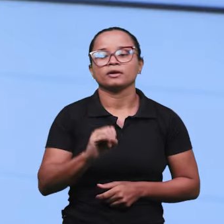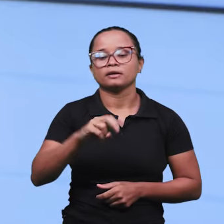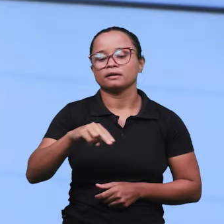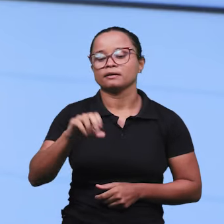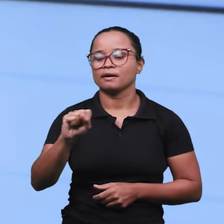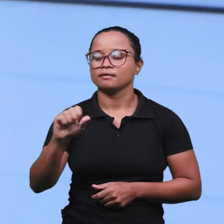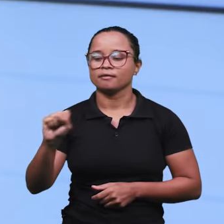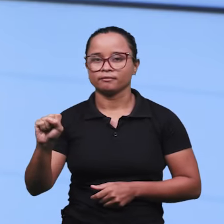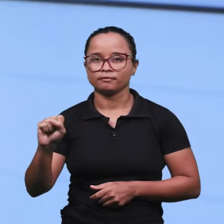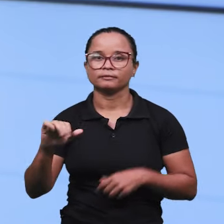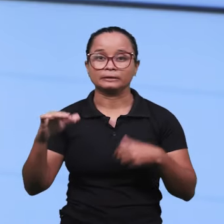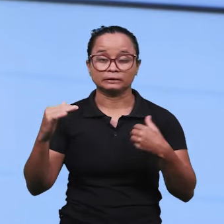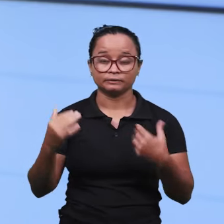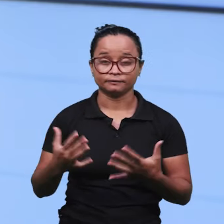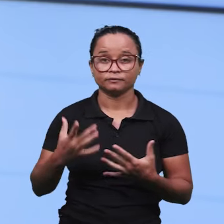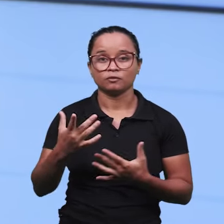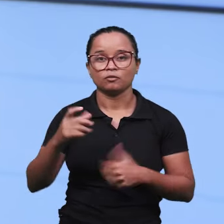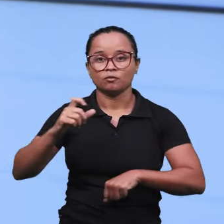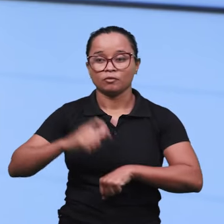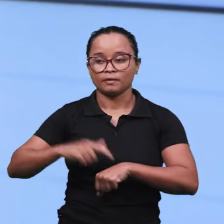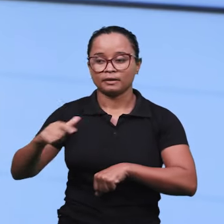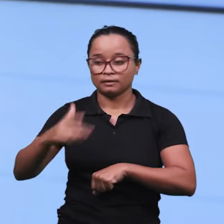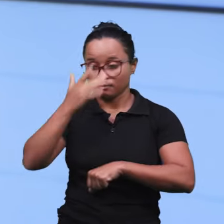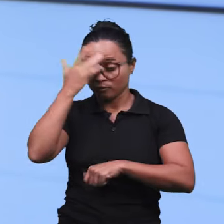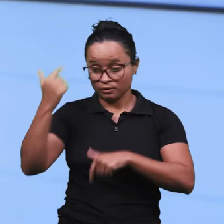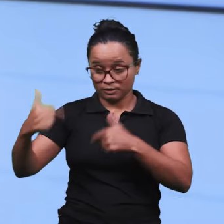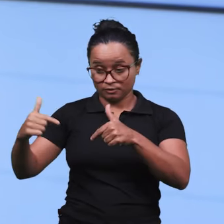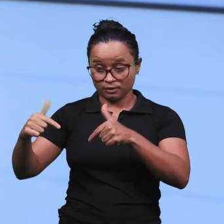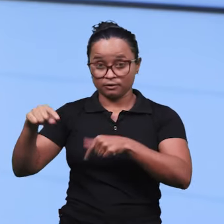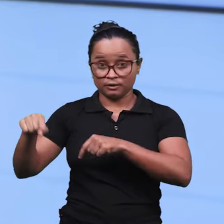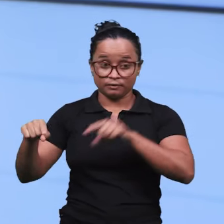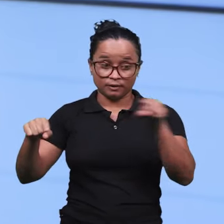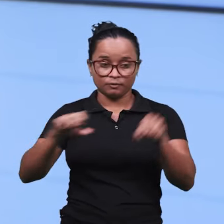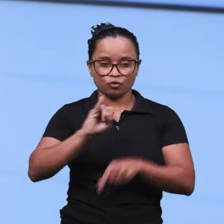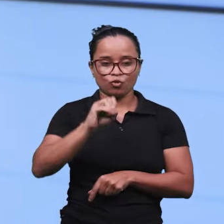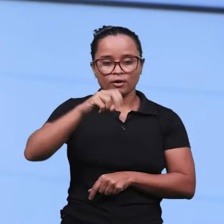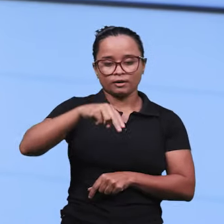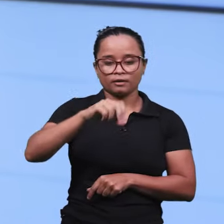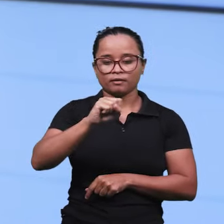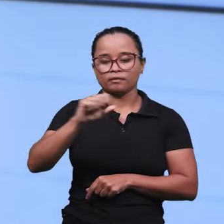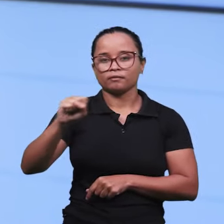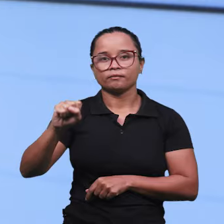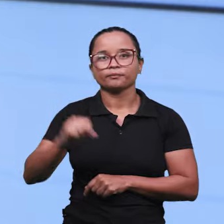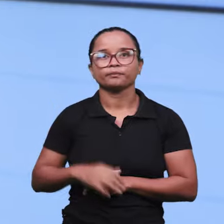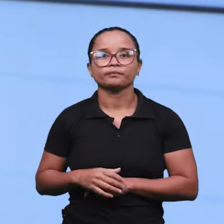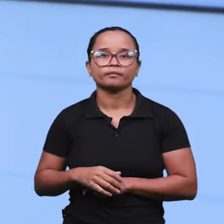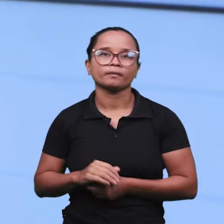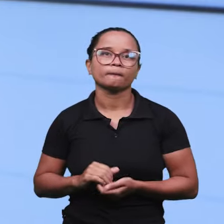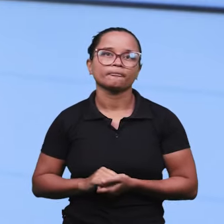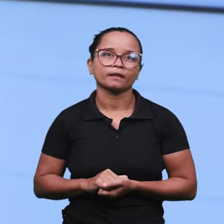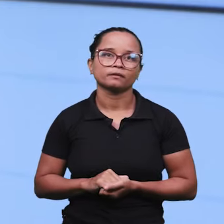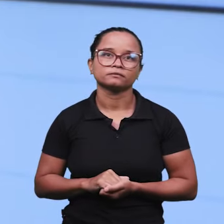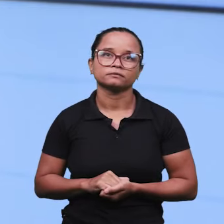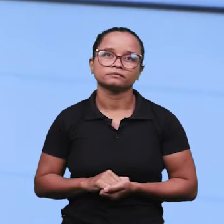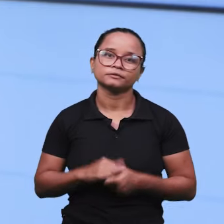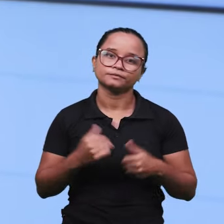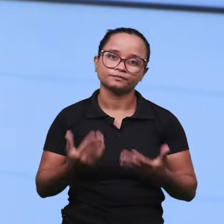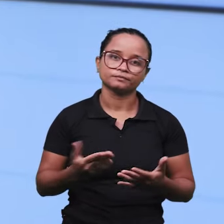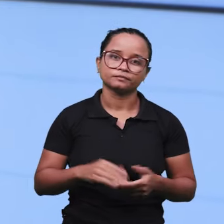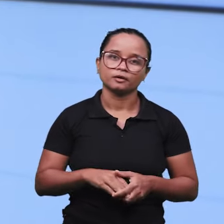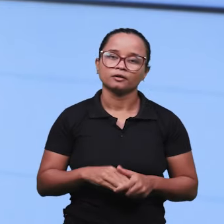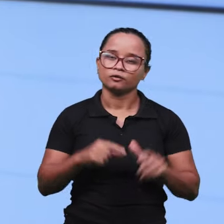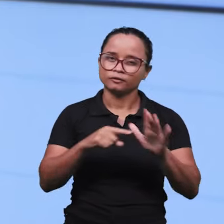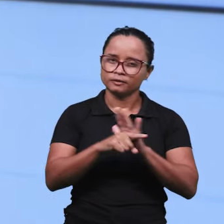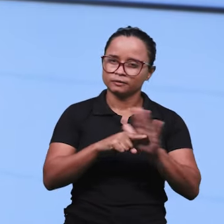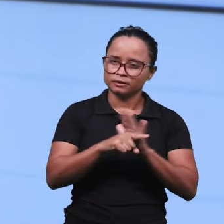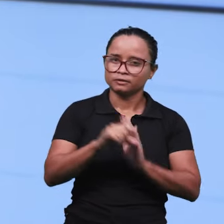Quando o empregado, ele é encaminhado para o INSS, costuma-se de, o INSS vai fazer